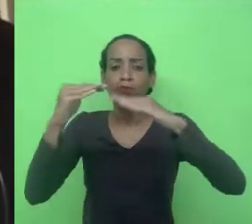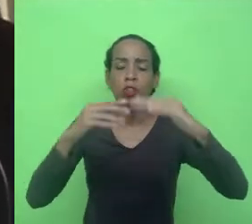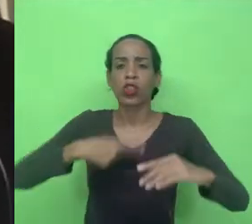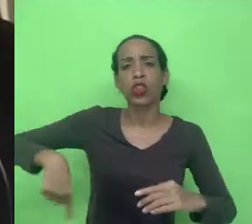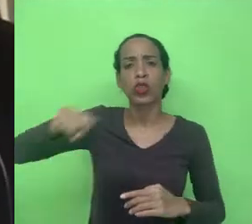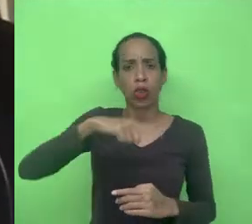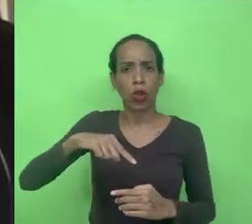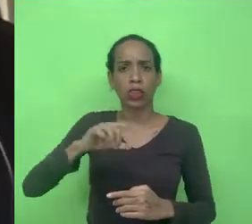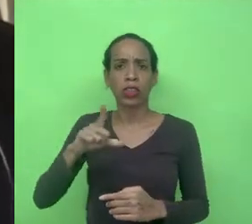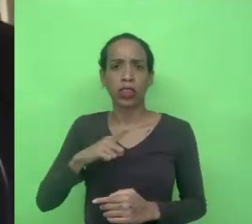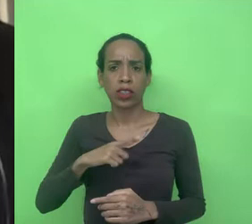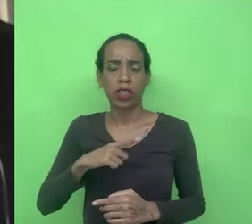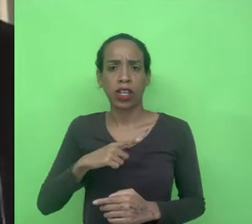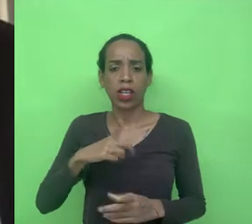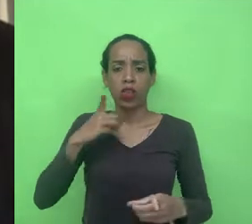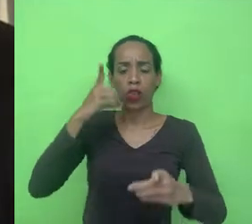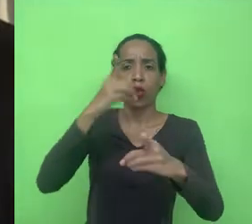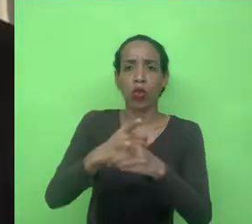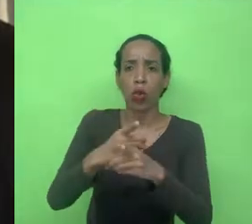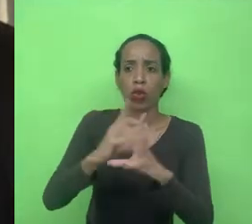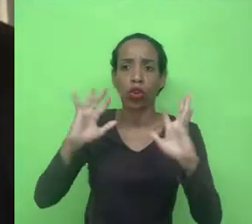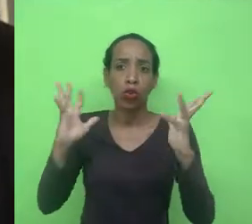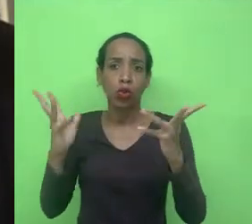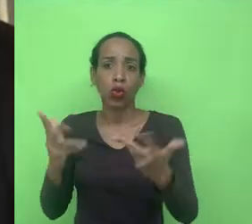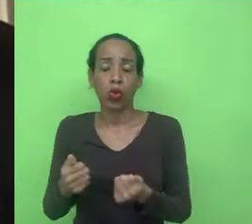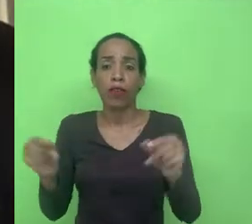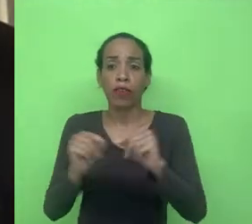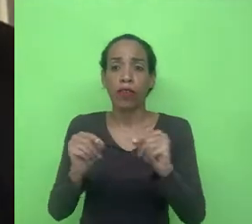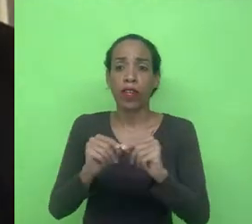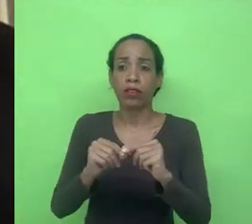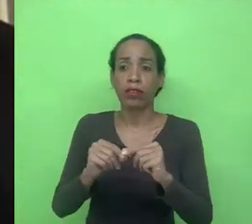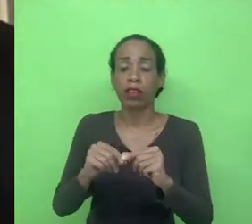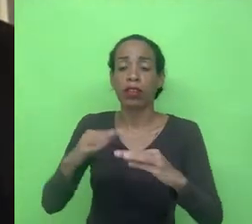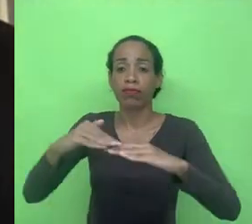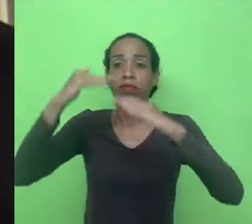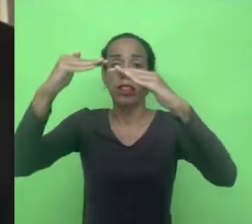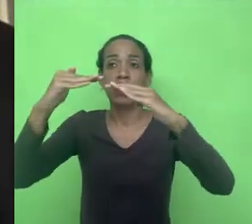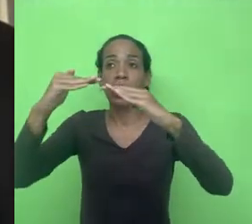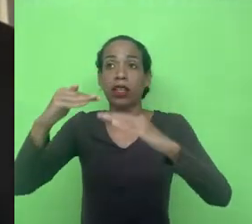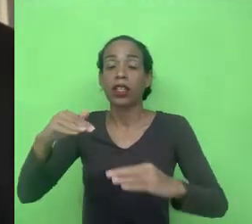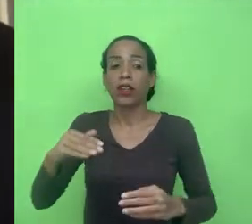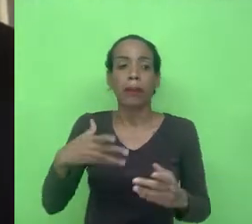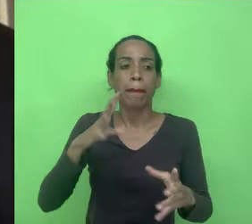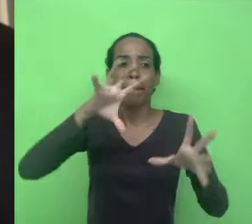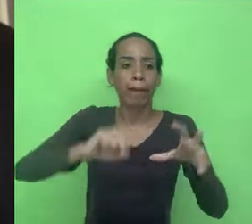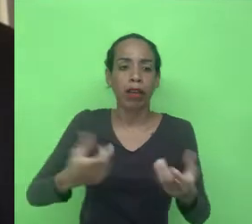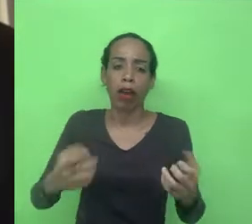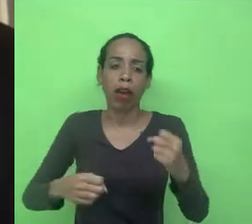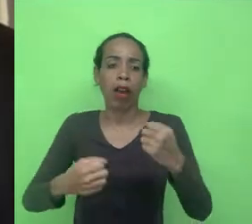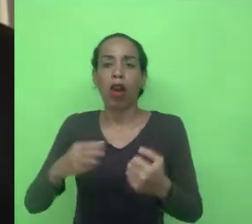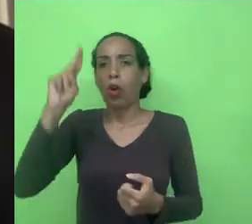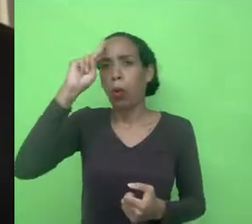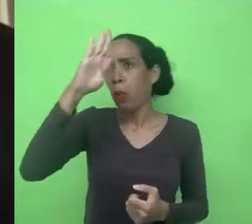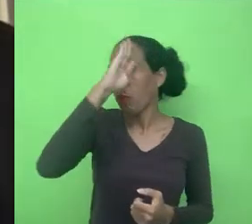encontrando onde tudo que a gente vai fazer hoje é através das plataformas, gente vai pegar um transporte, a gente vai pegar um Uber, um 99,